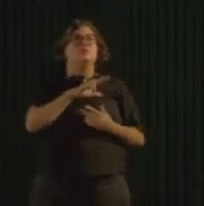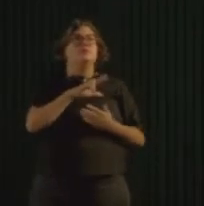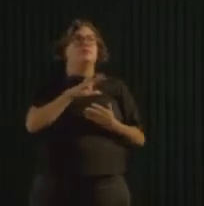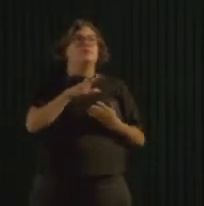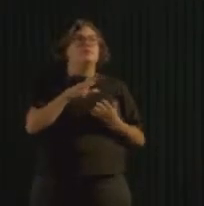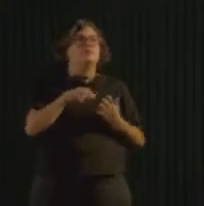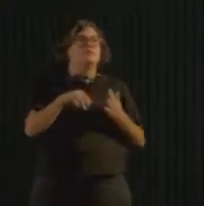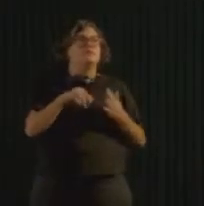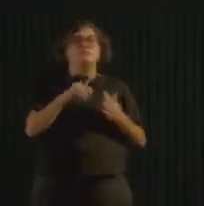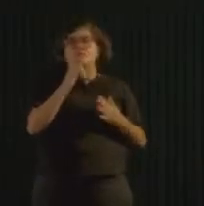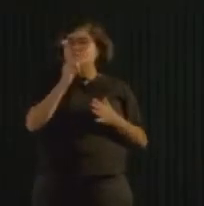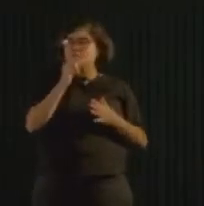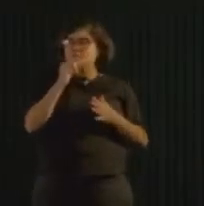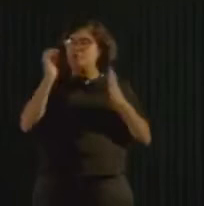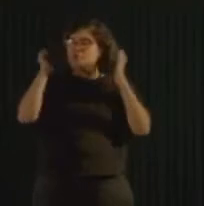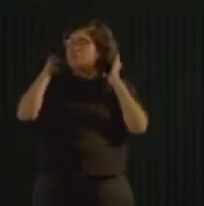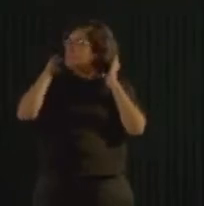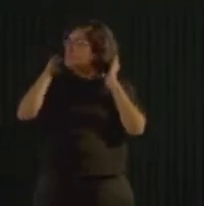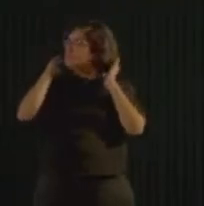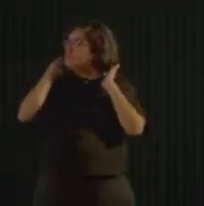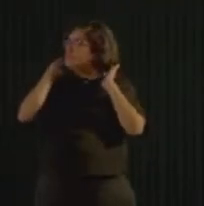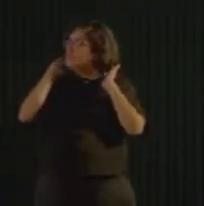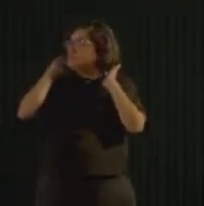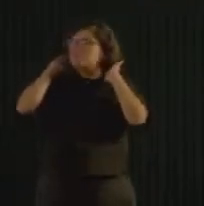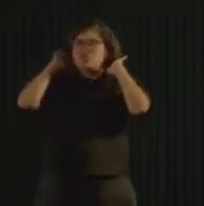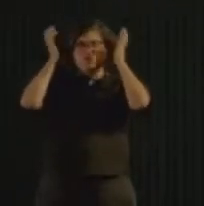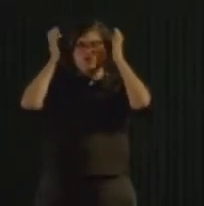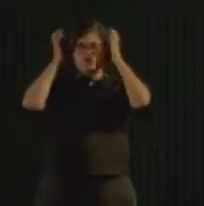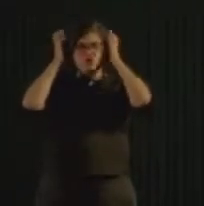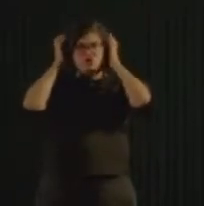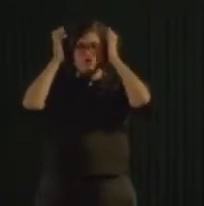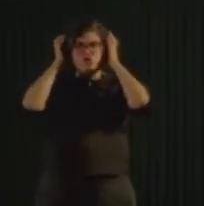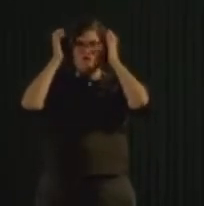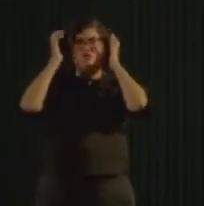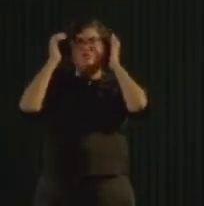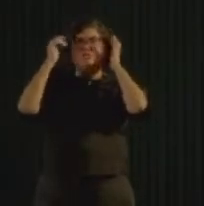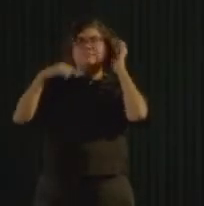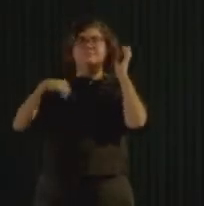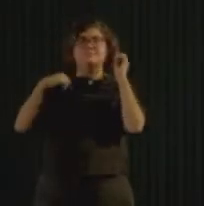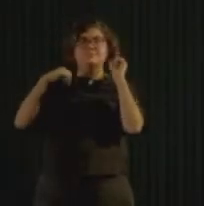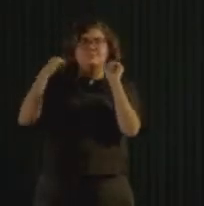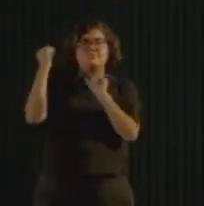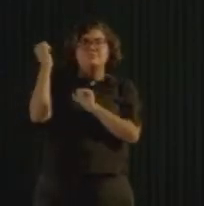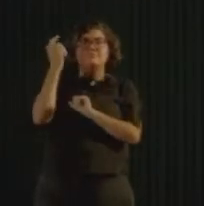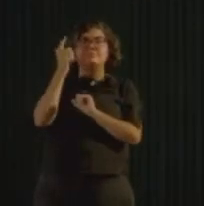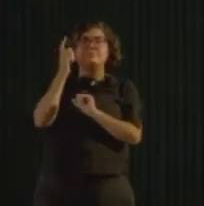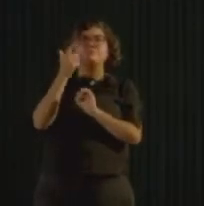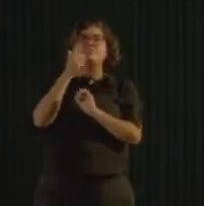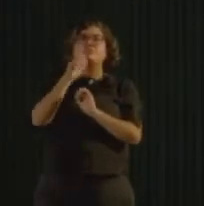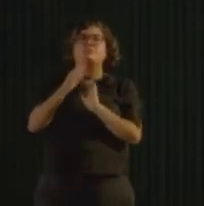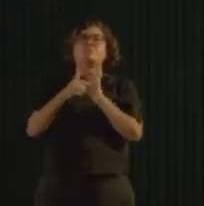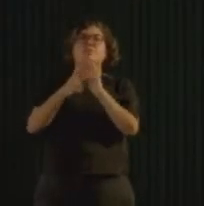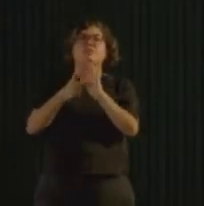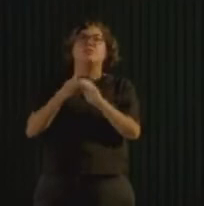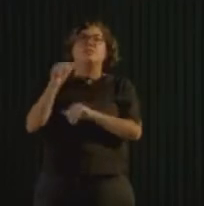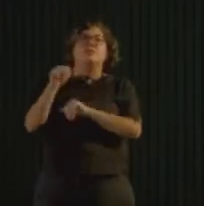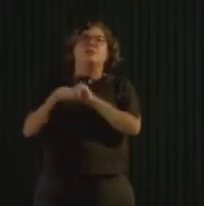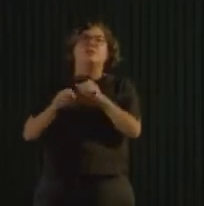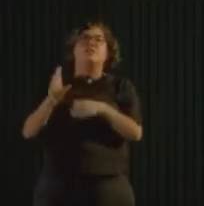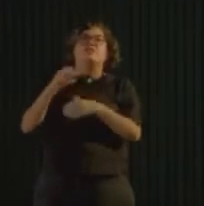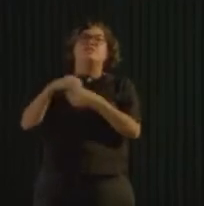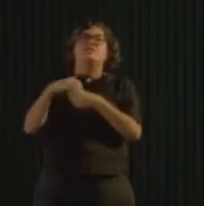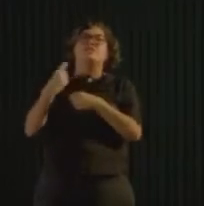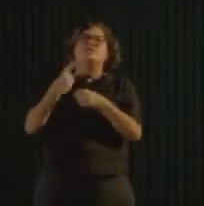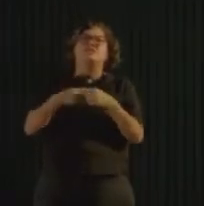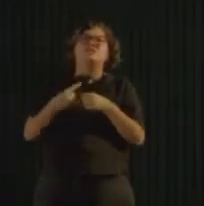um shampoo, um condicionador, ele simbolizar a transição da economia de uma cidade para uma economia